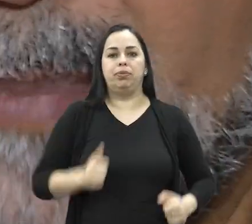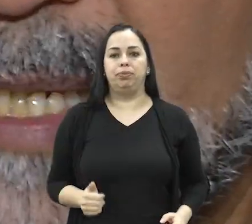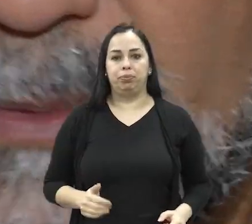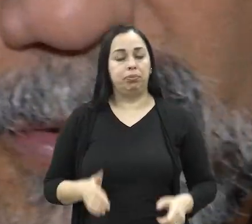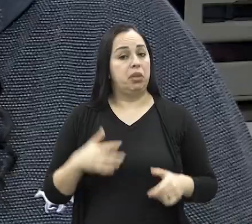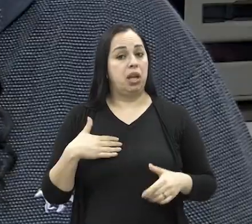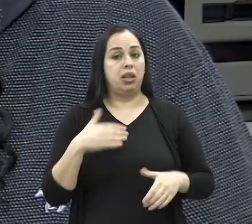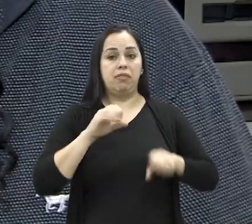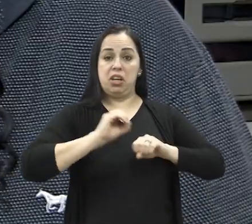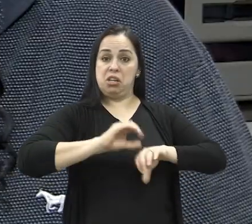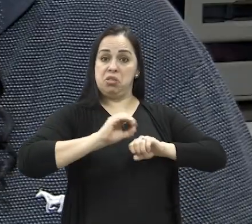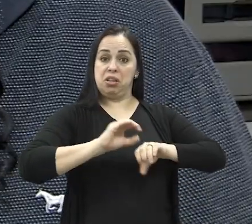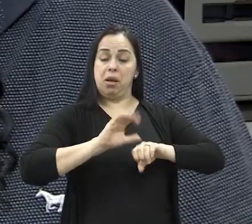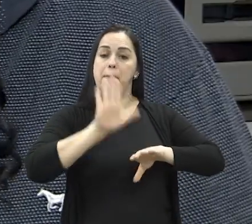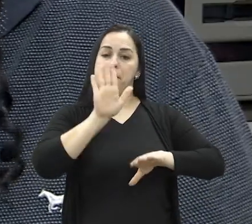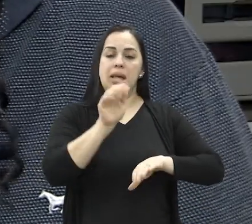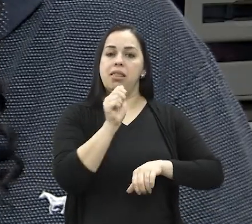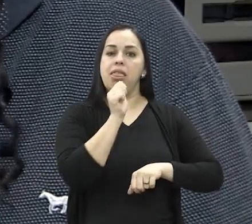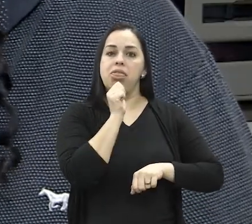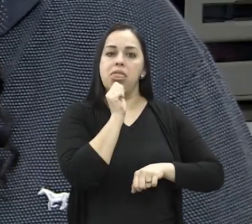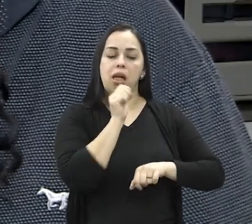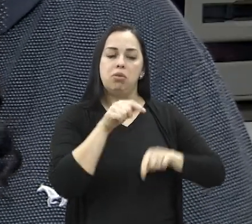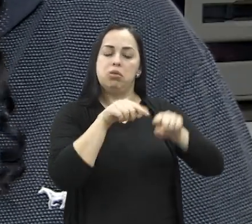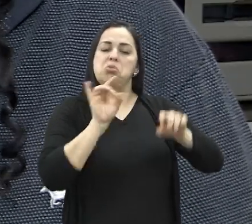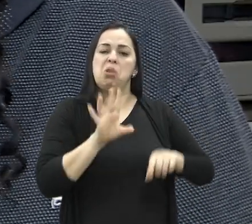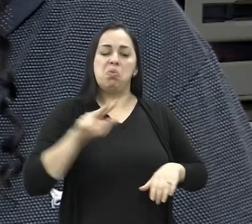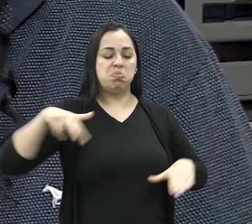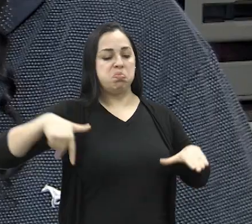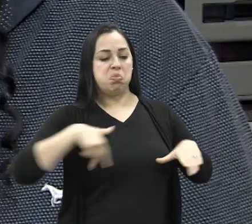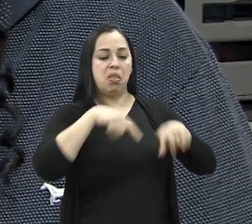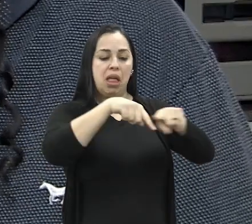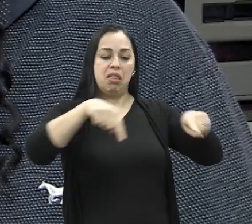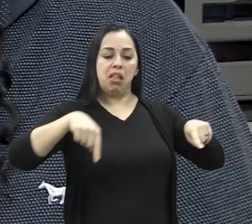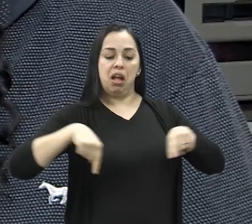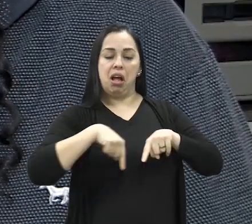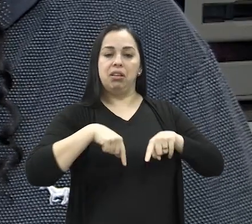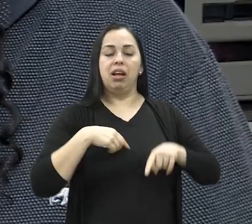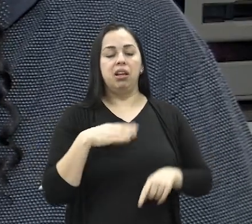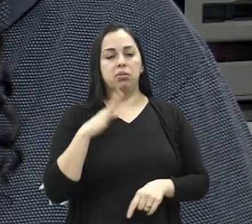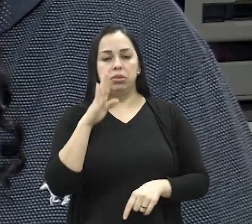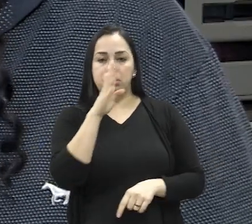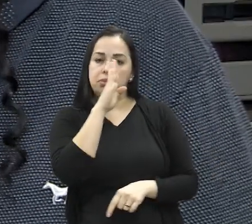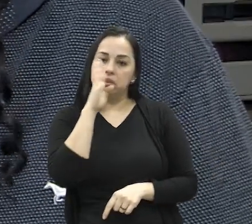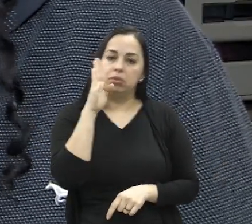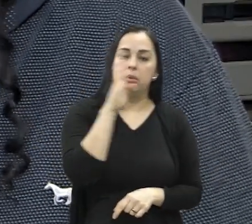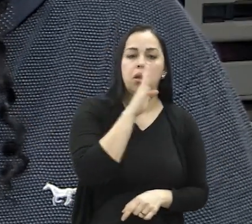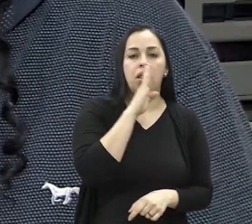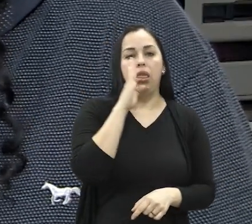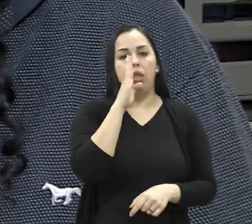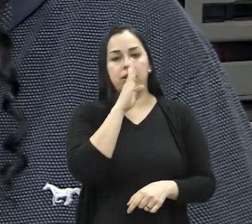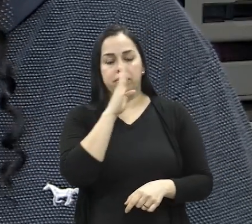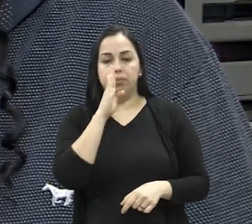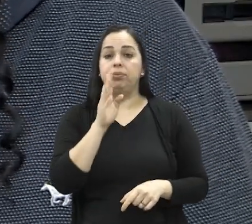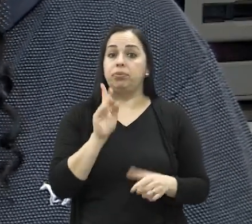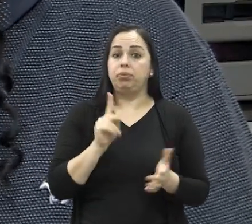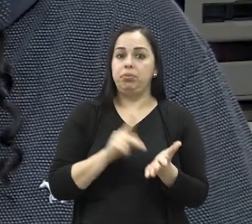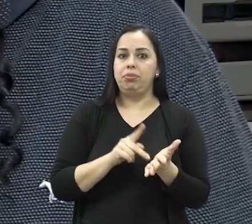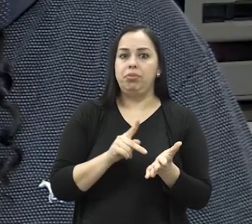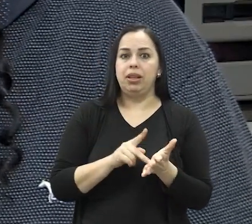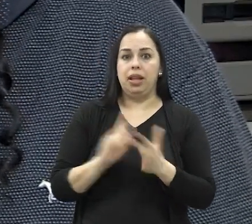com hipertensão. Eu estava em sala de aula, mas eu não estava dando aula. E aí, de repente, eu comecei a passar mal.